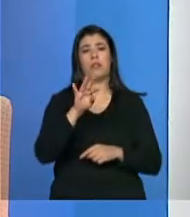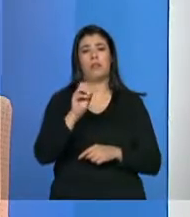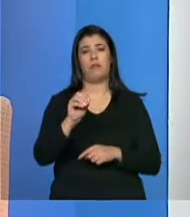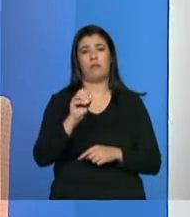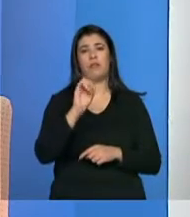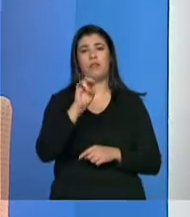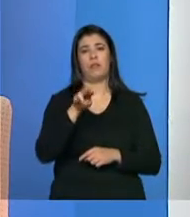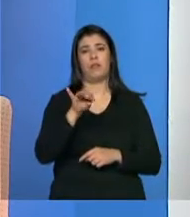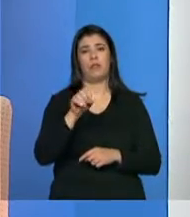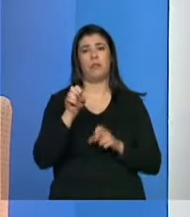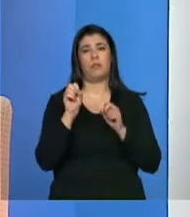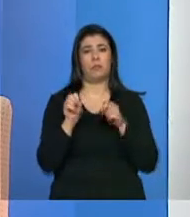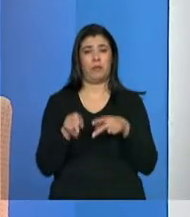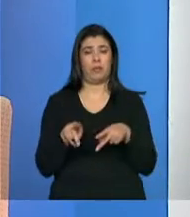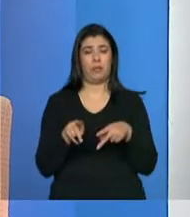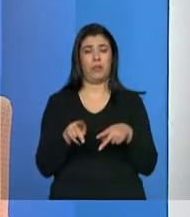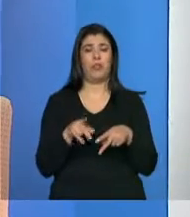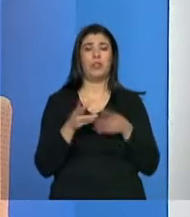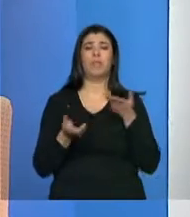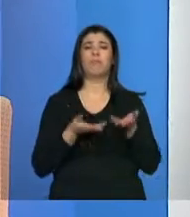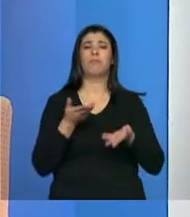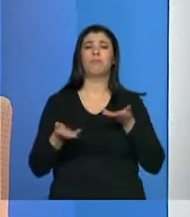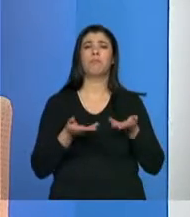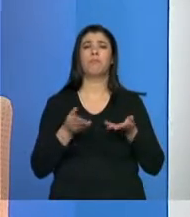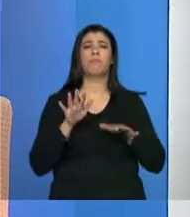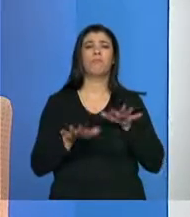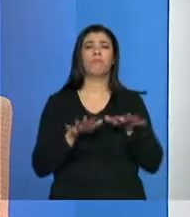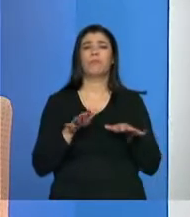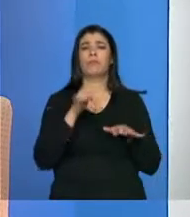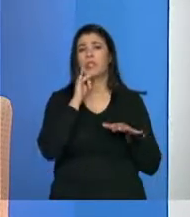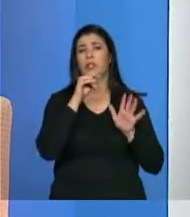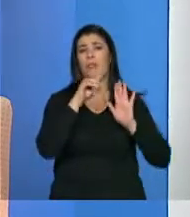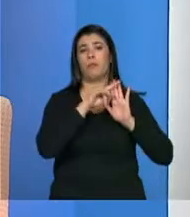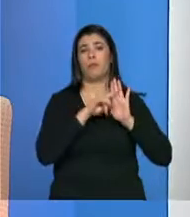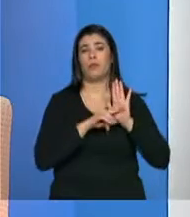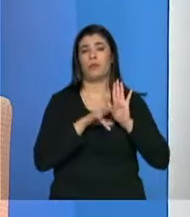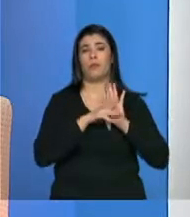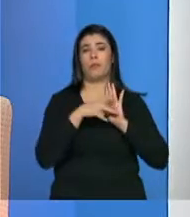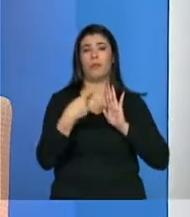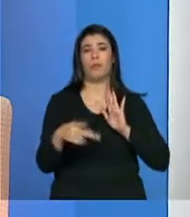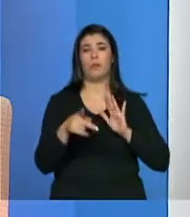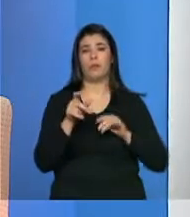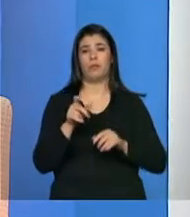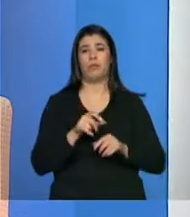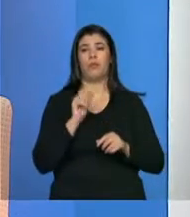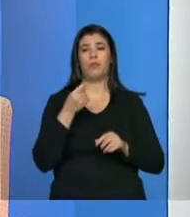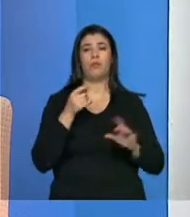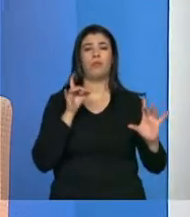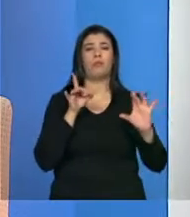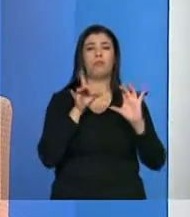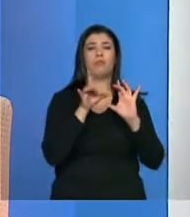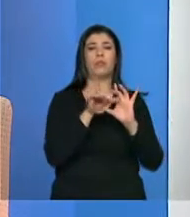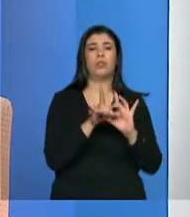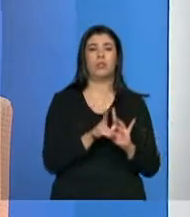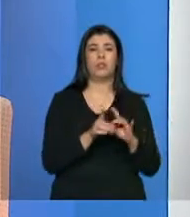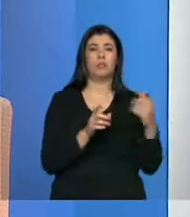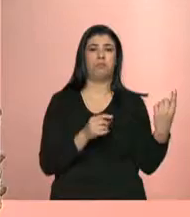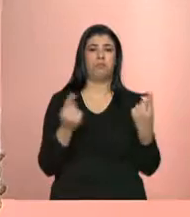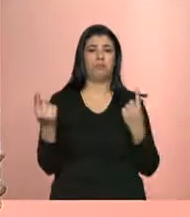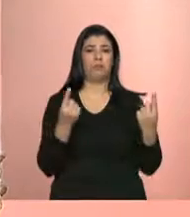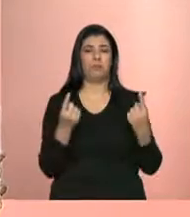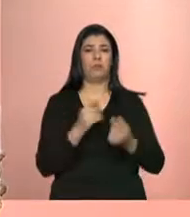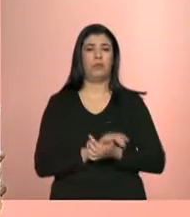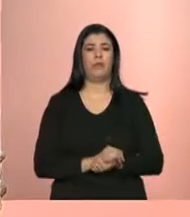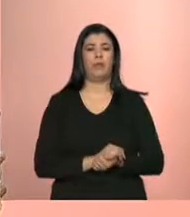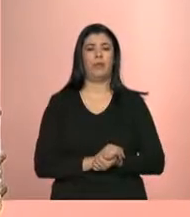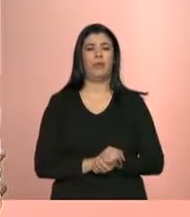Então, são várias, depende muito da relação que o próprio programa tem com o beneficiário na ponta. E, Denise, esse crescente